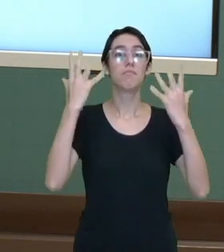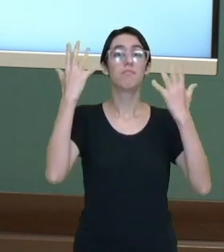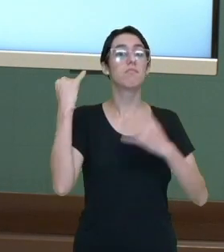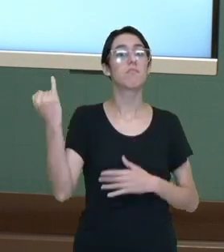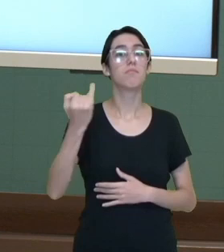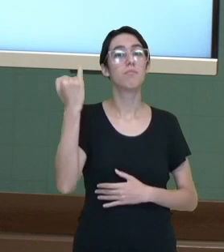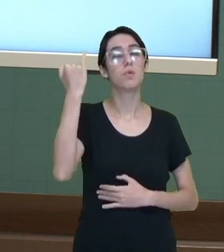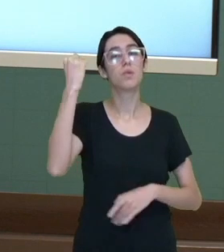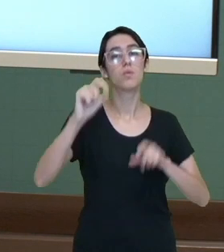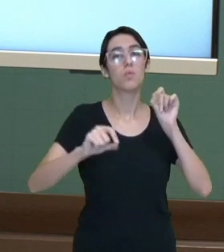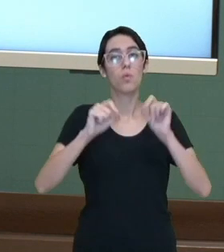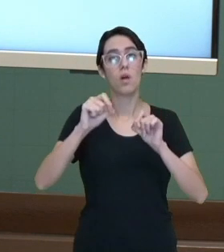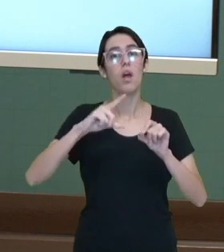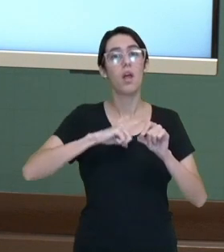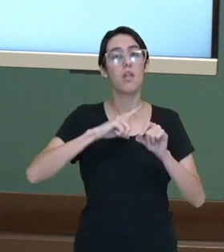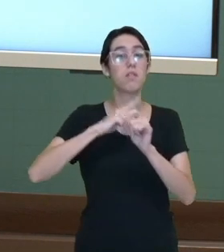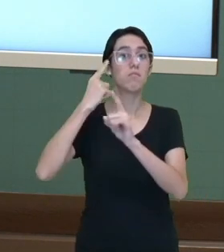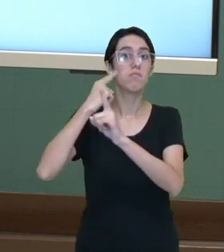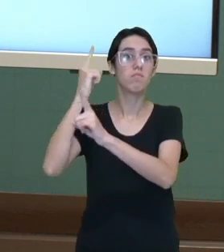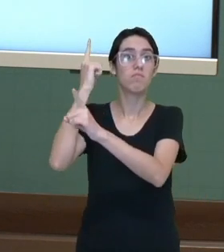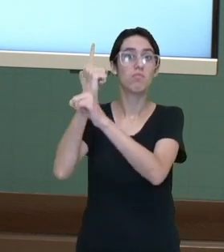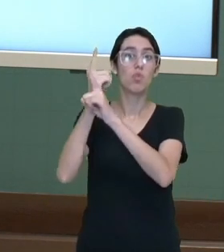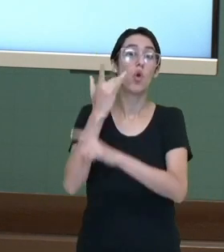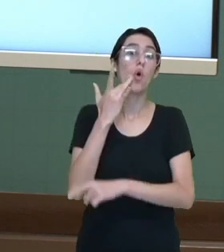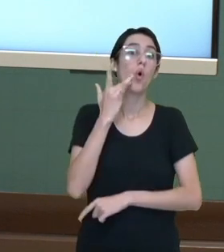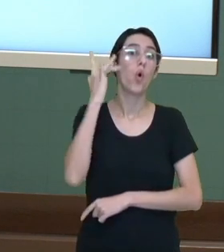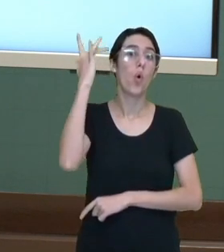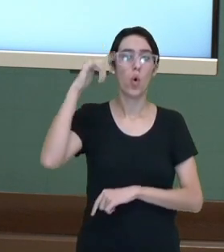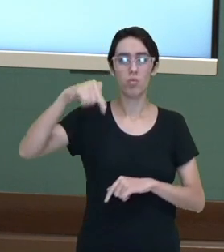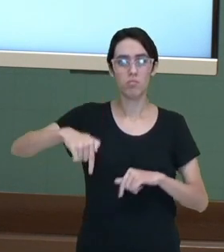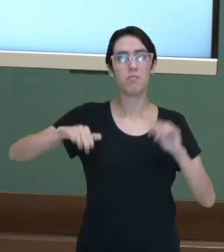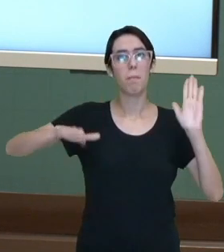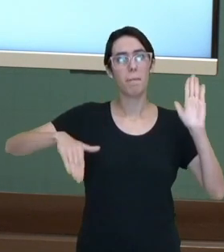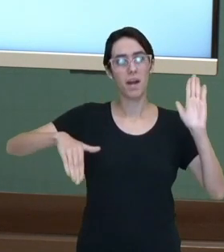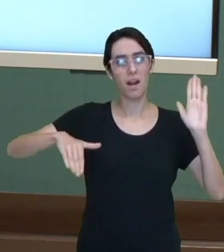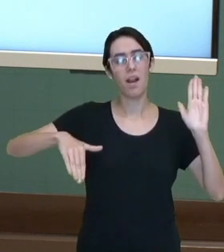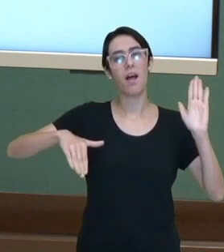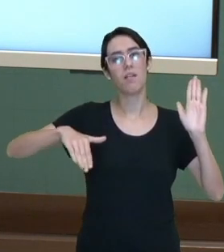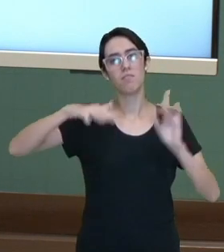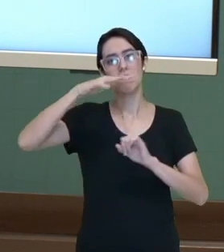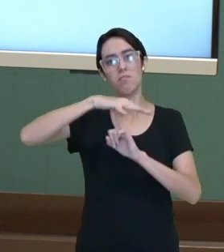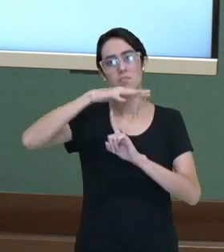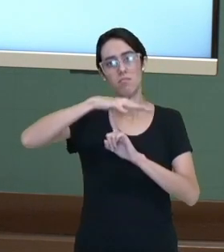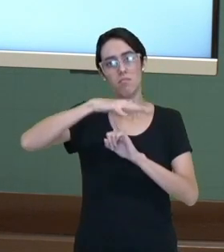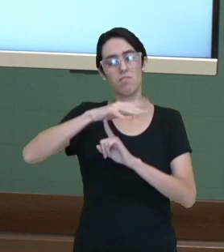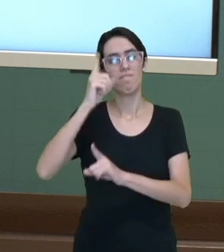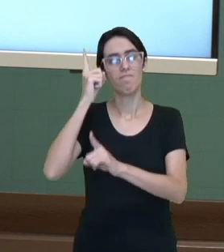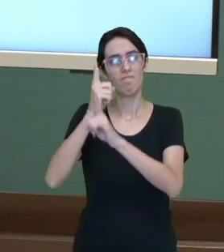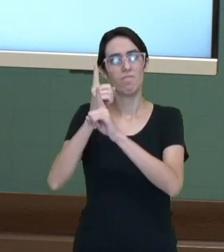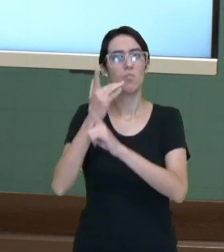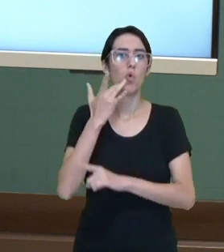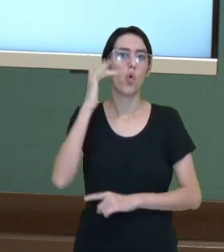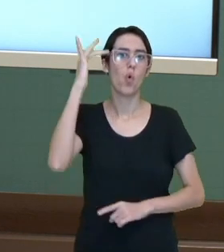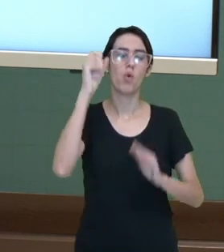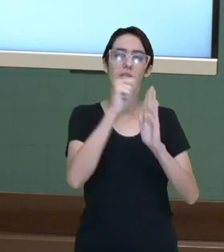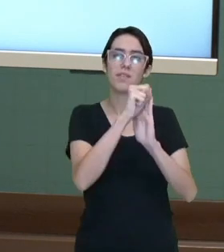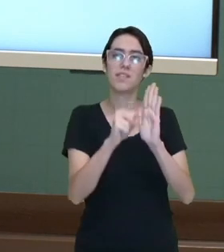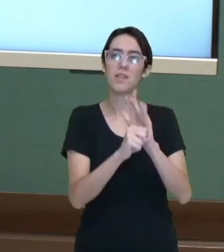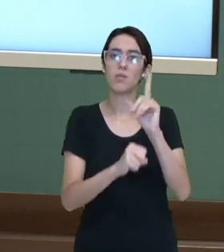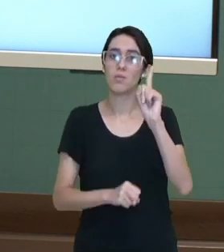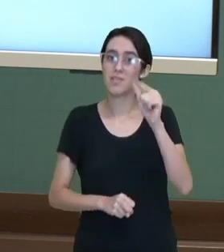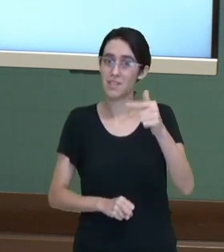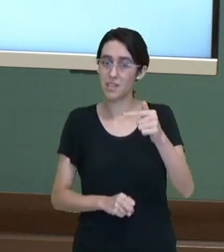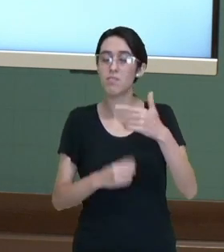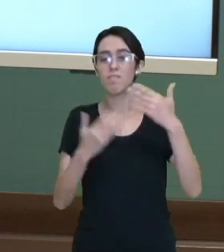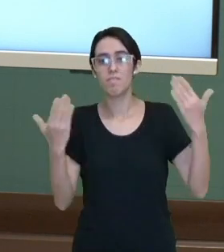descoberta de ouro nas regiões aqui do litoral paranaense, no final do século XVII, o que faz com que os